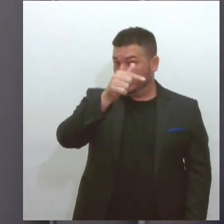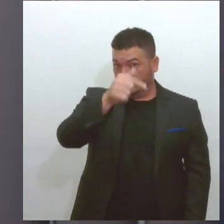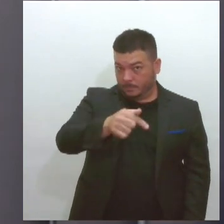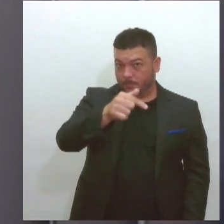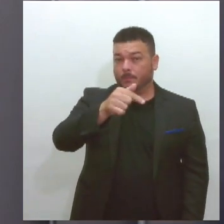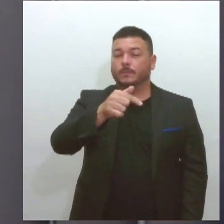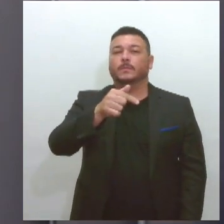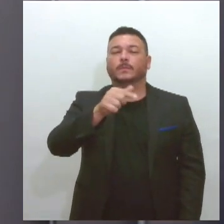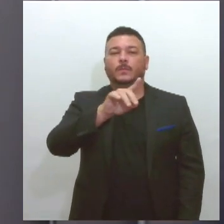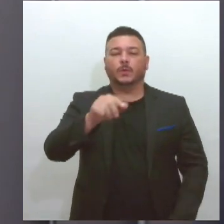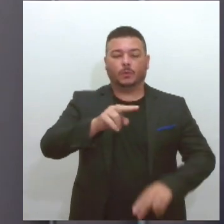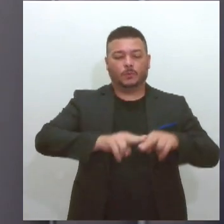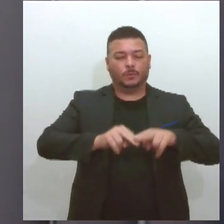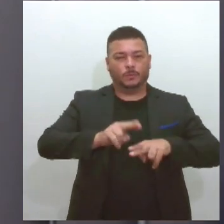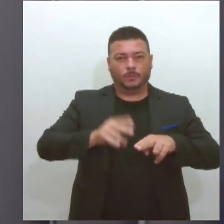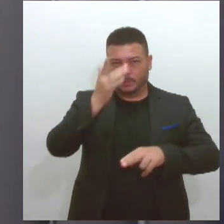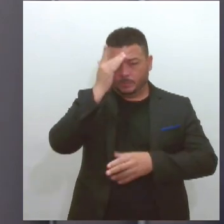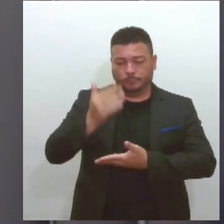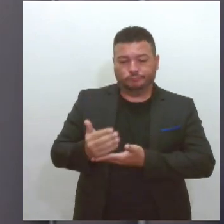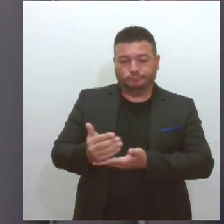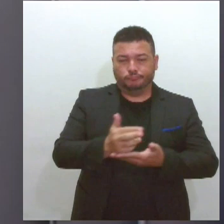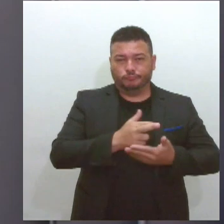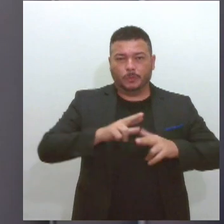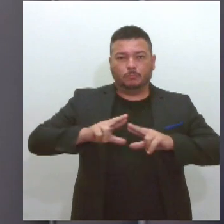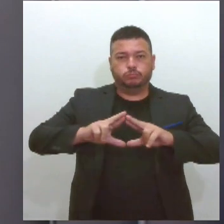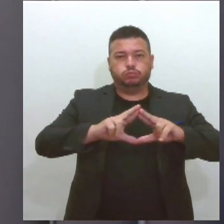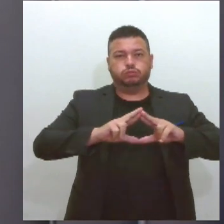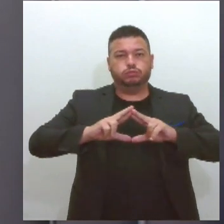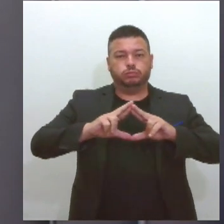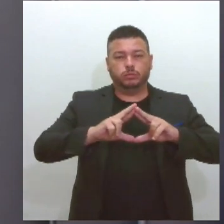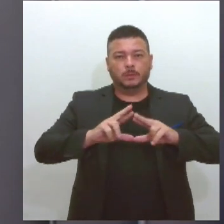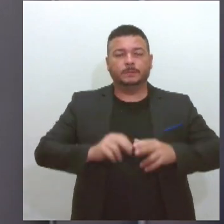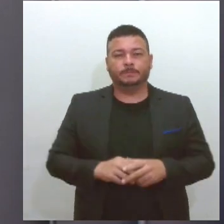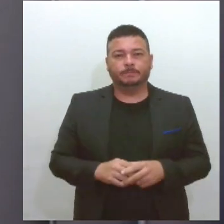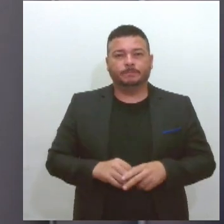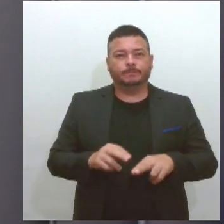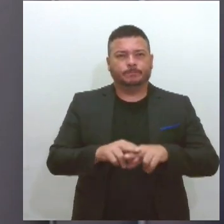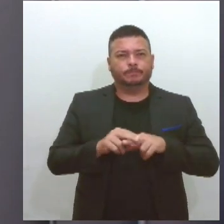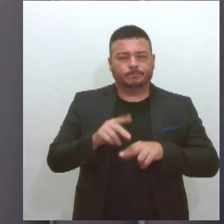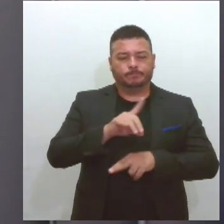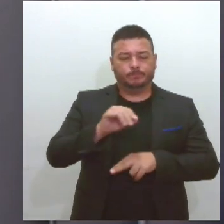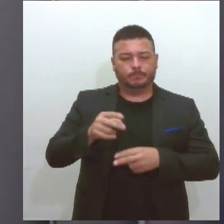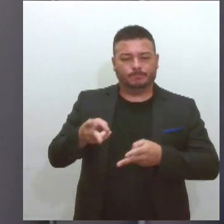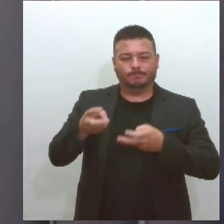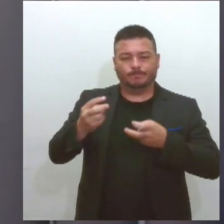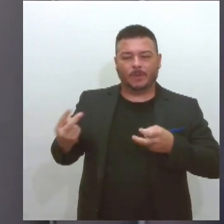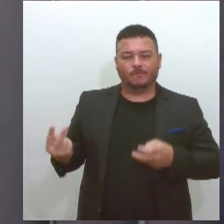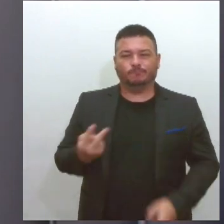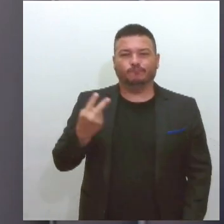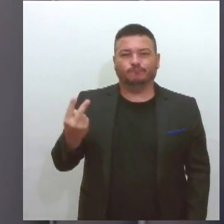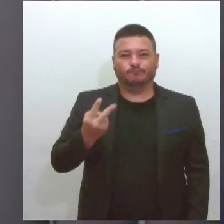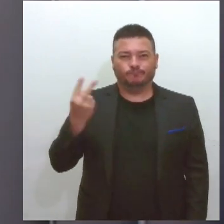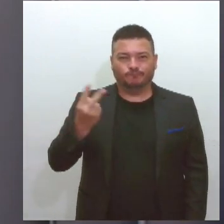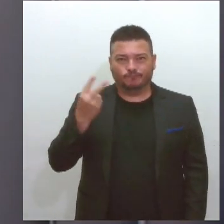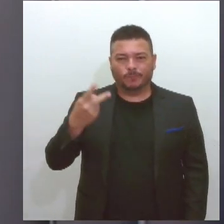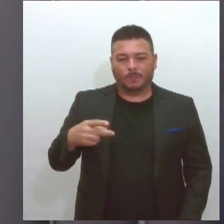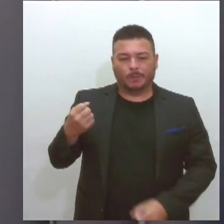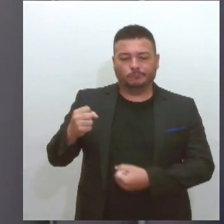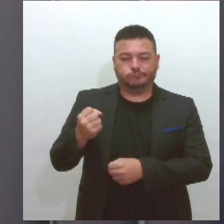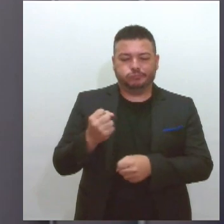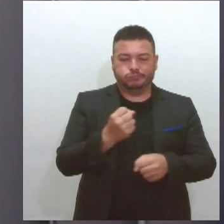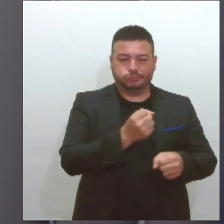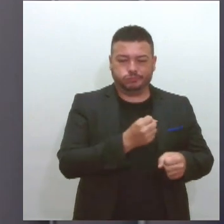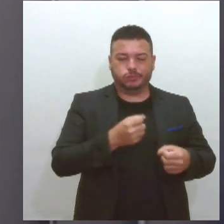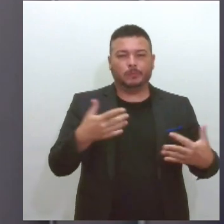catadoras de materiais recicláveis. A data reconhece a importância desses trabalhadores para a limpeza urbana, a preservação do meio